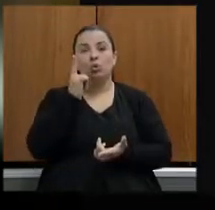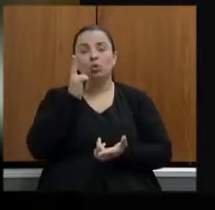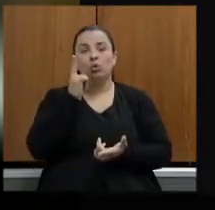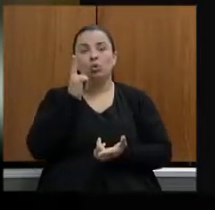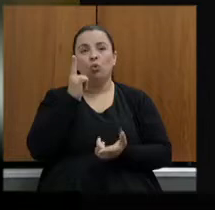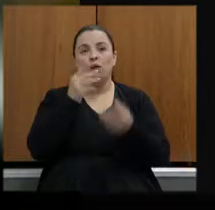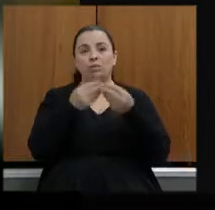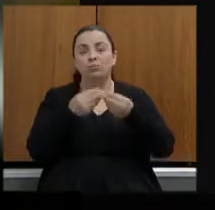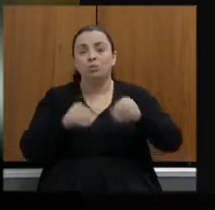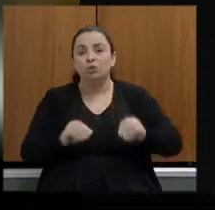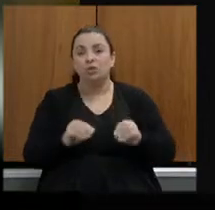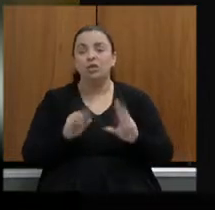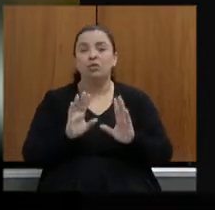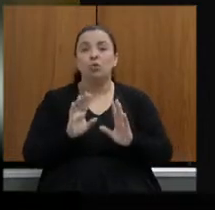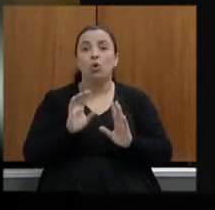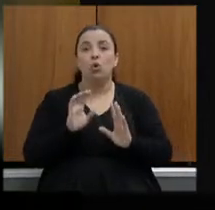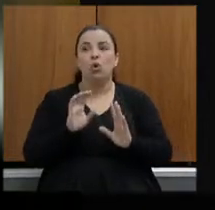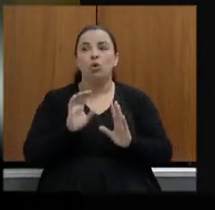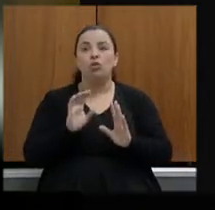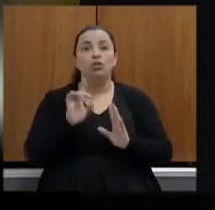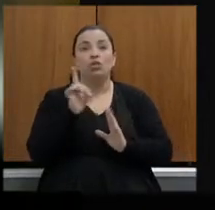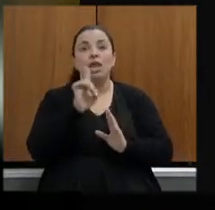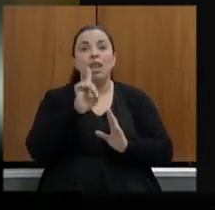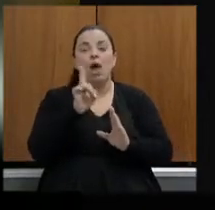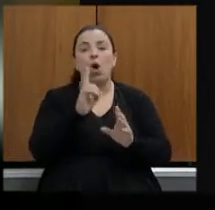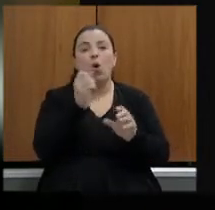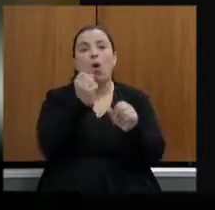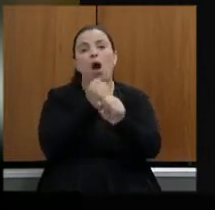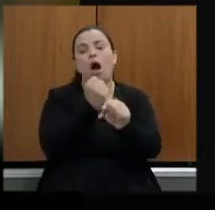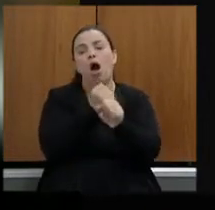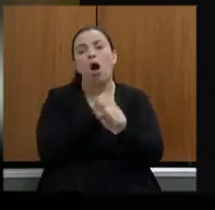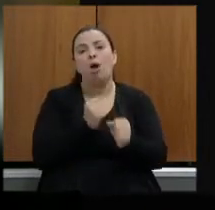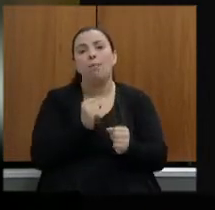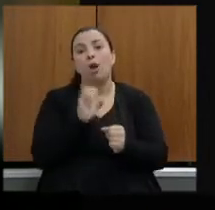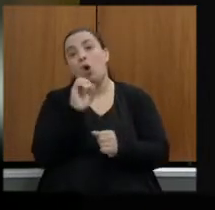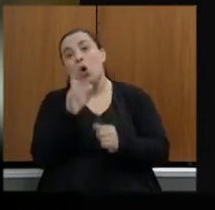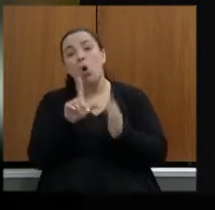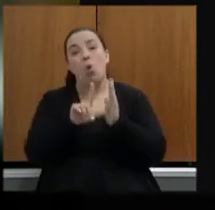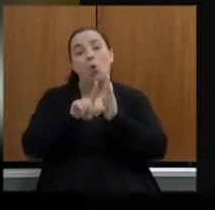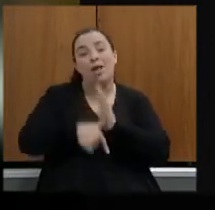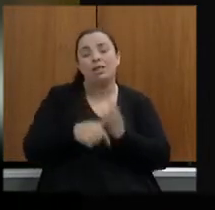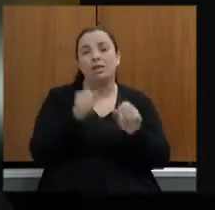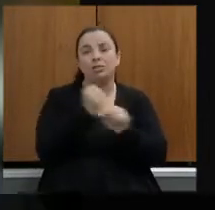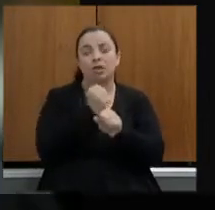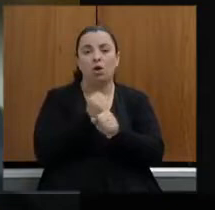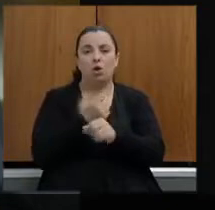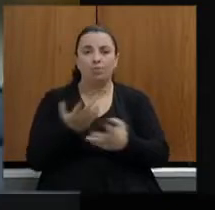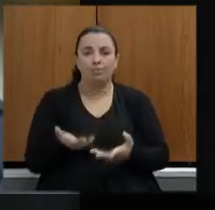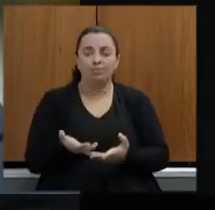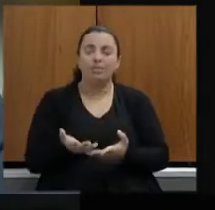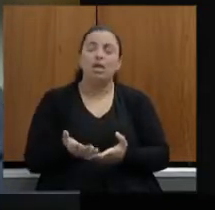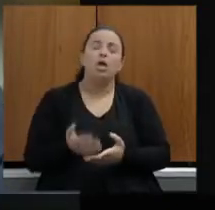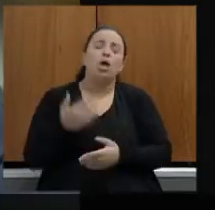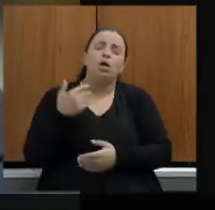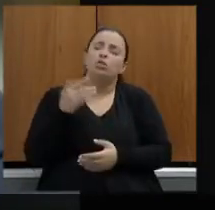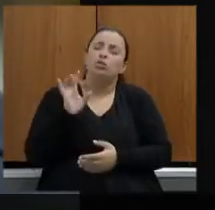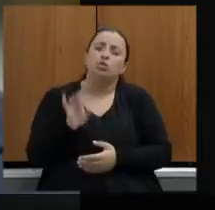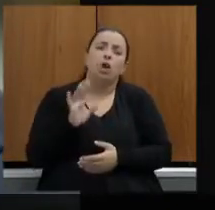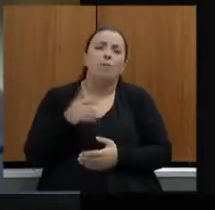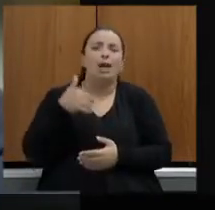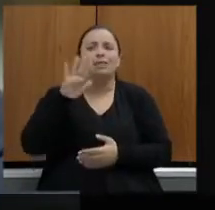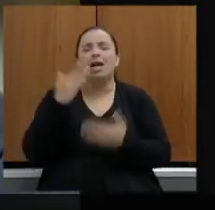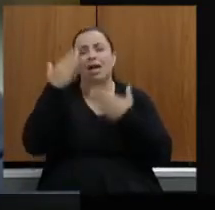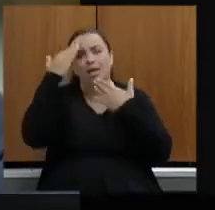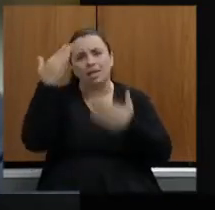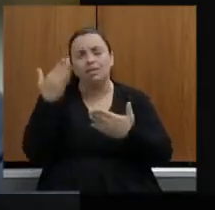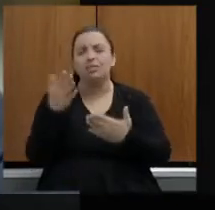retardo das obras no mais eu fico muito agradecido pela presença de vossa excelência ao secretário e pela oportunidade do presidente deputado Duarte